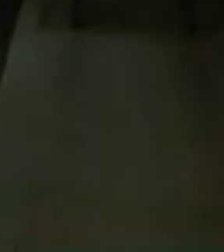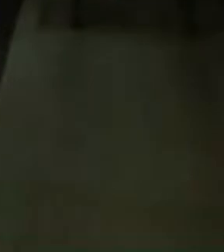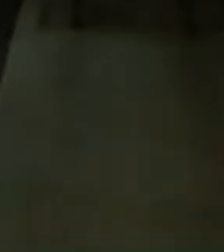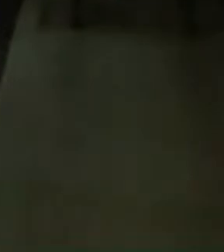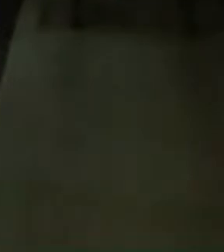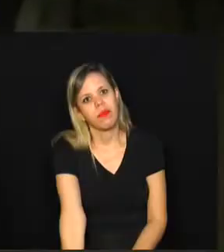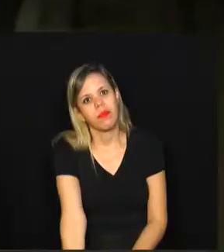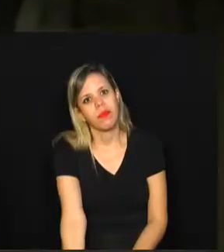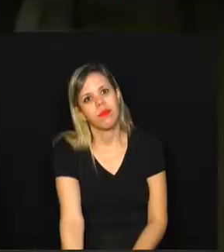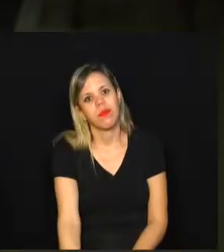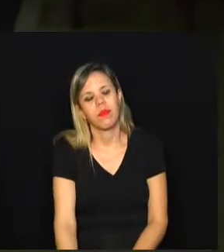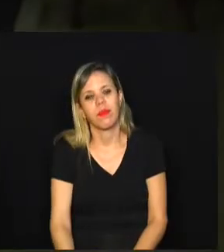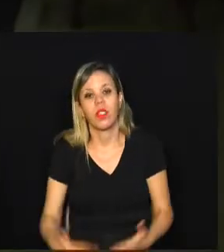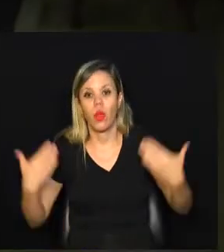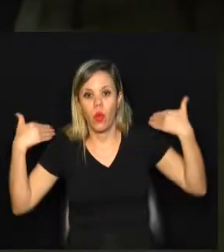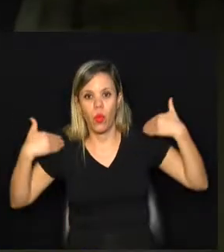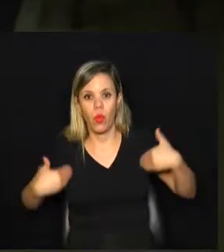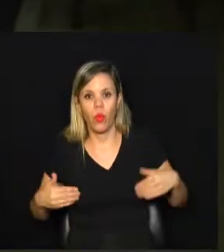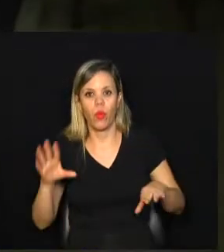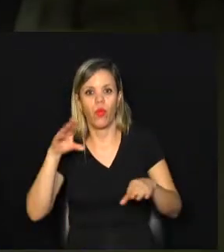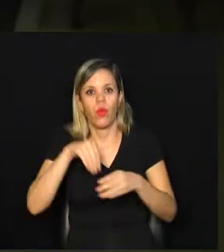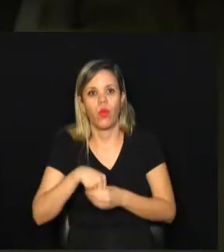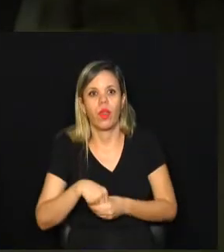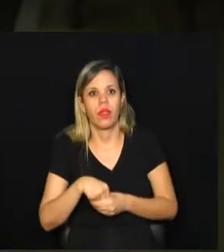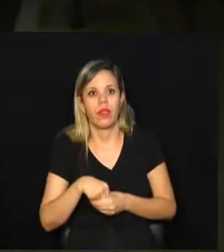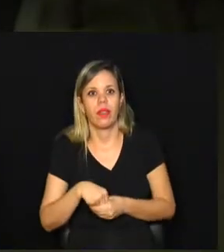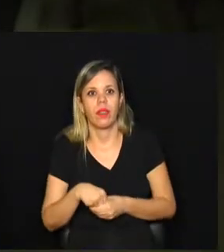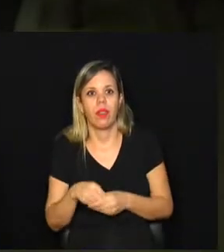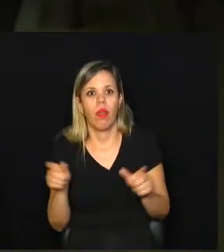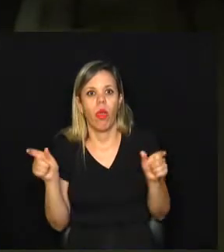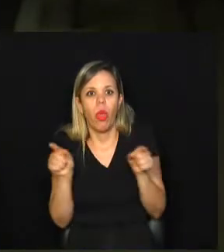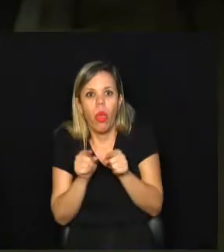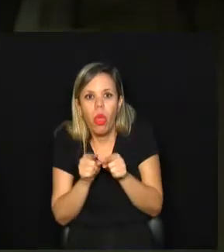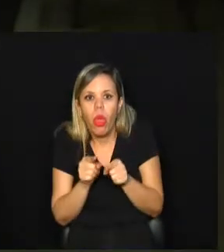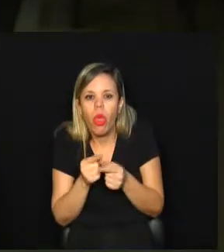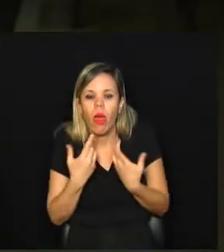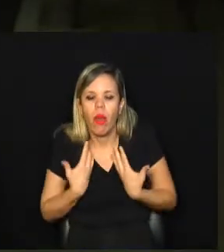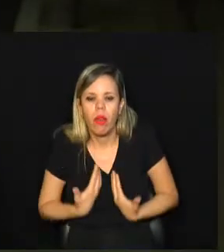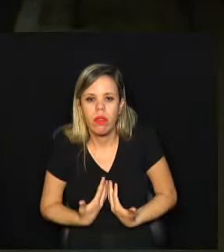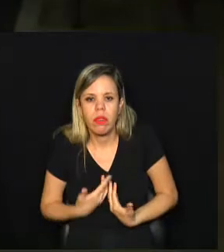Na forma física dentro da pista, fico menos cansado. Eu consigo